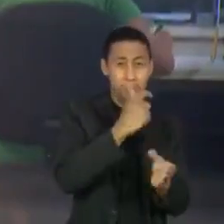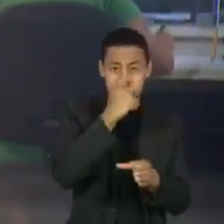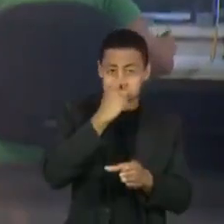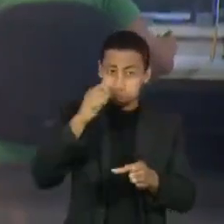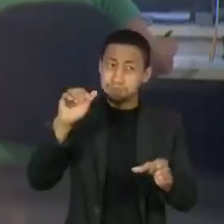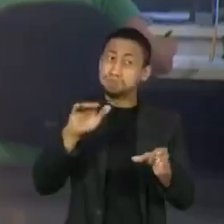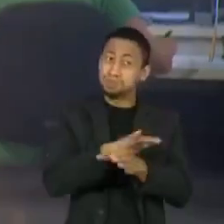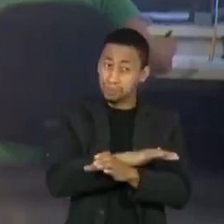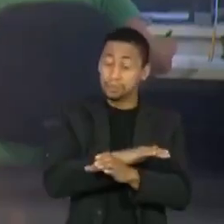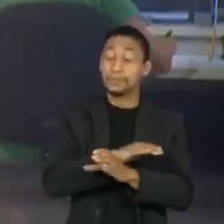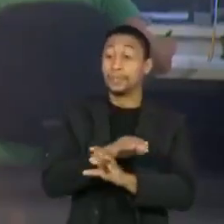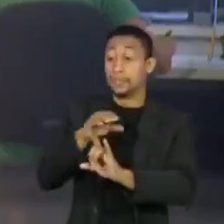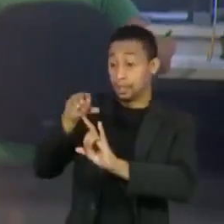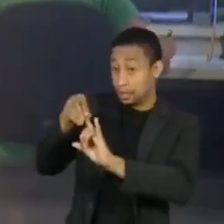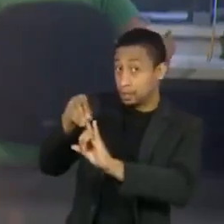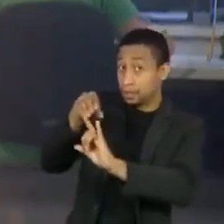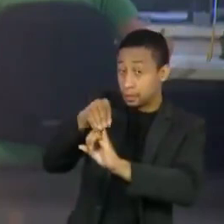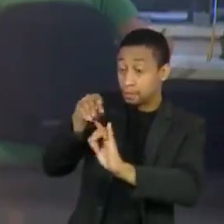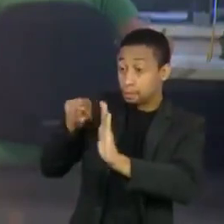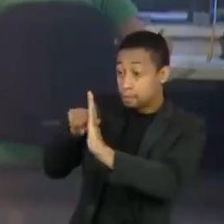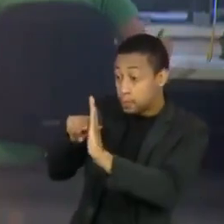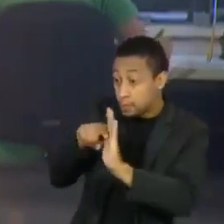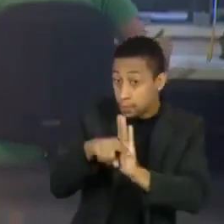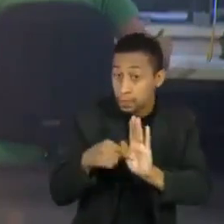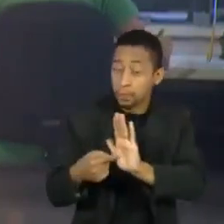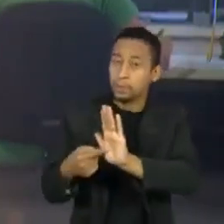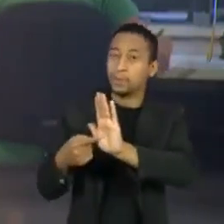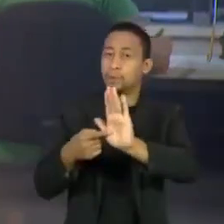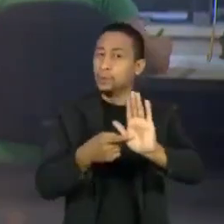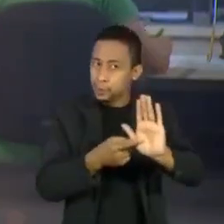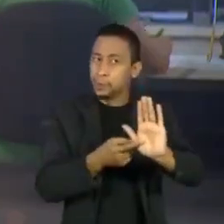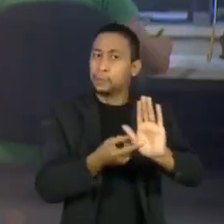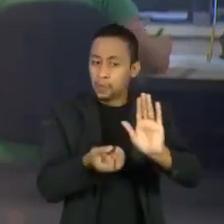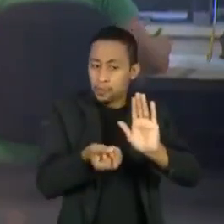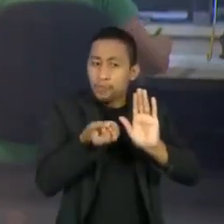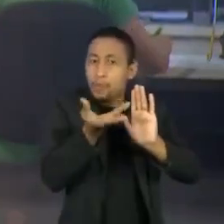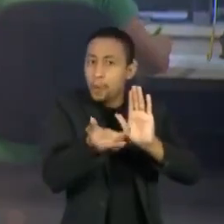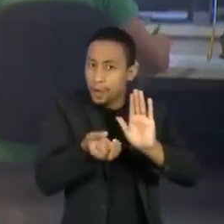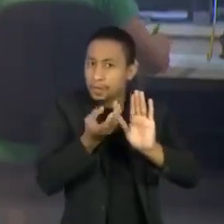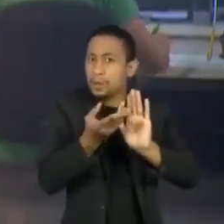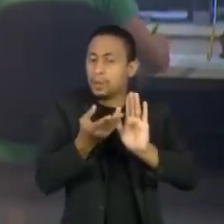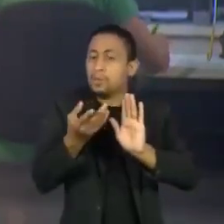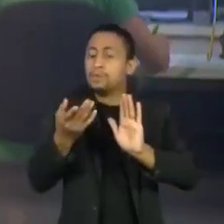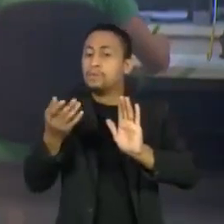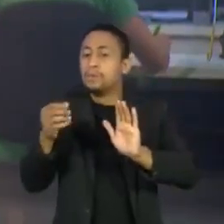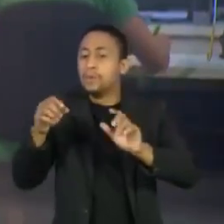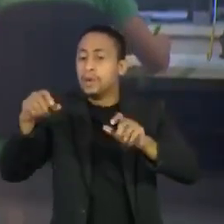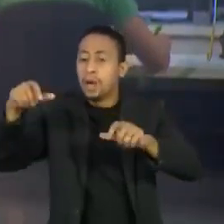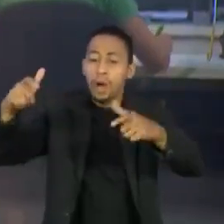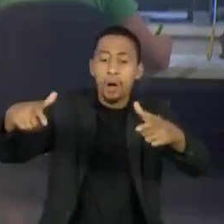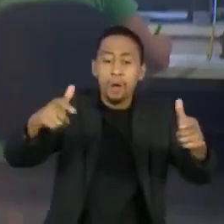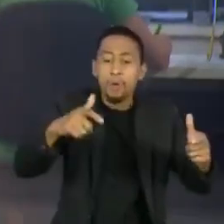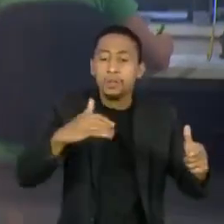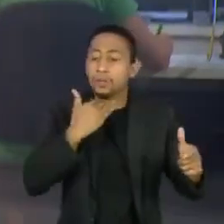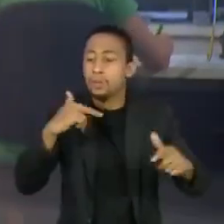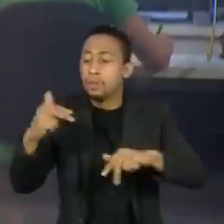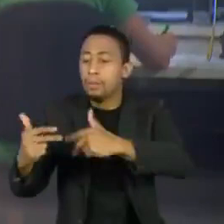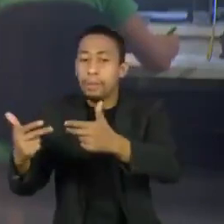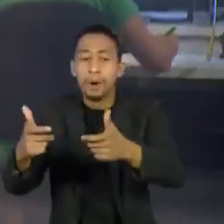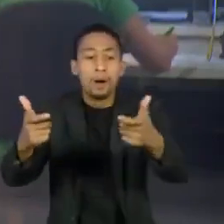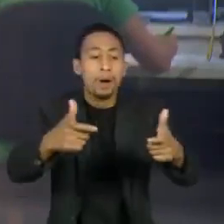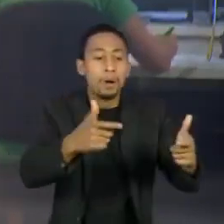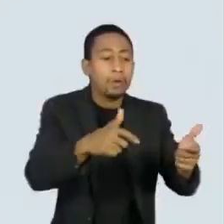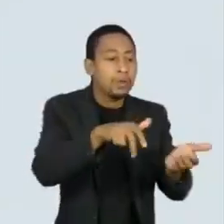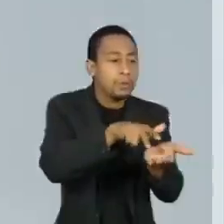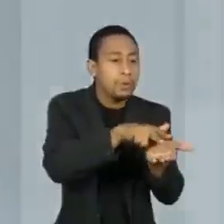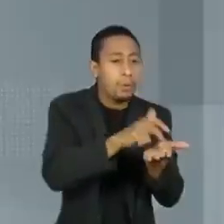é dos pesquisadores da Fundação Oswaldo Cruz, que divulgaram um novo boletim com o mapeamento de casos, mortes e ocupação de